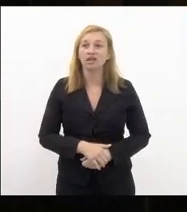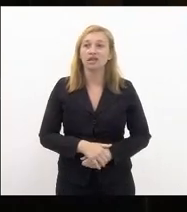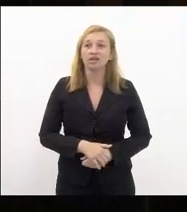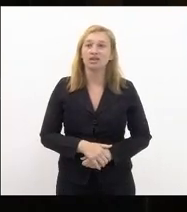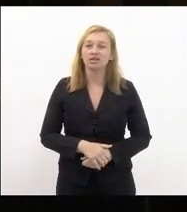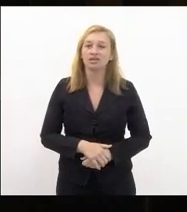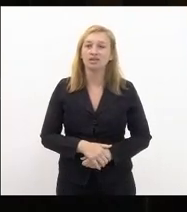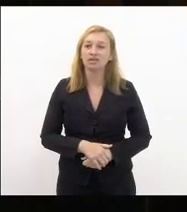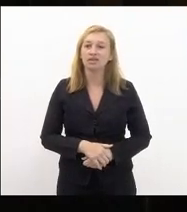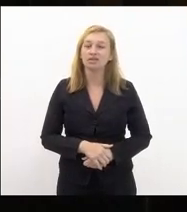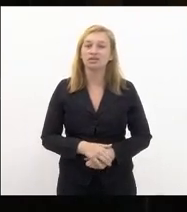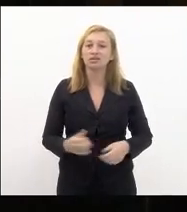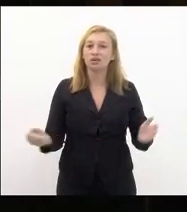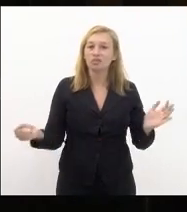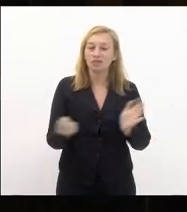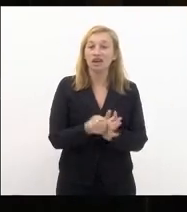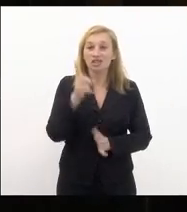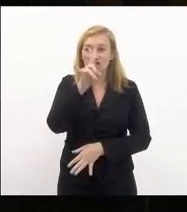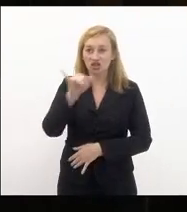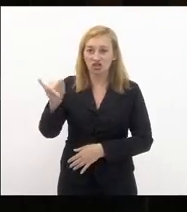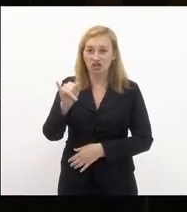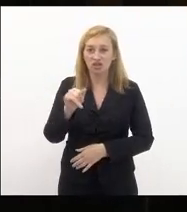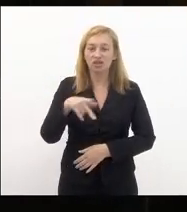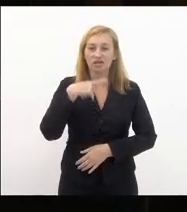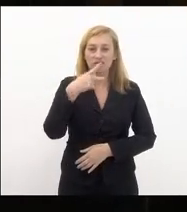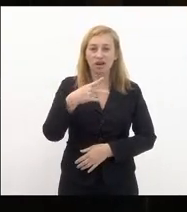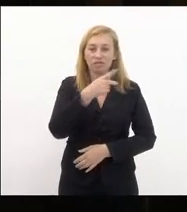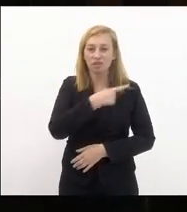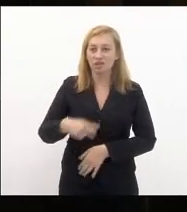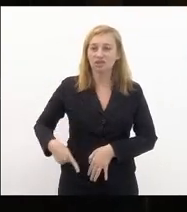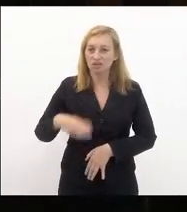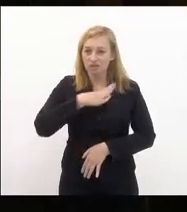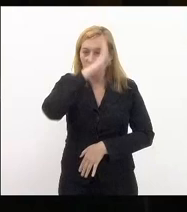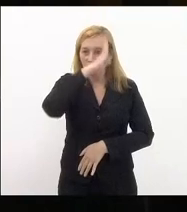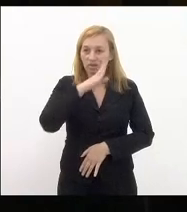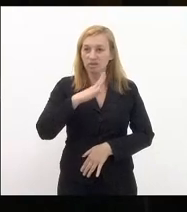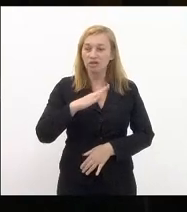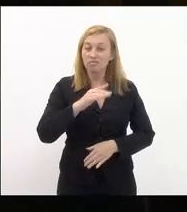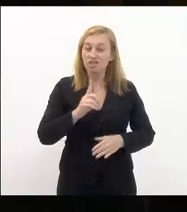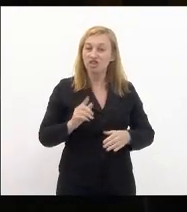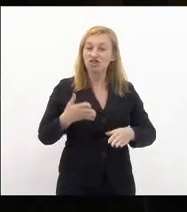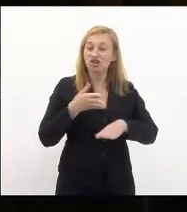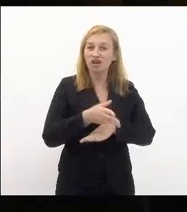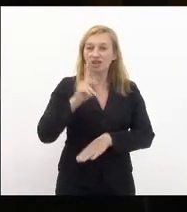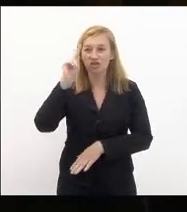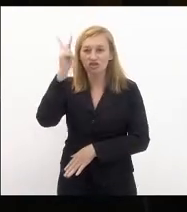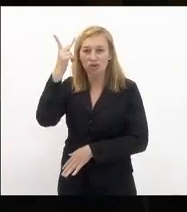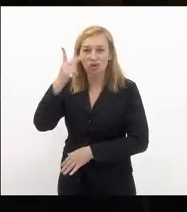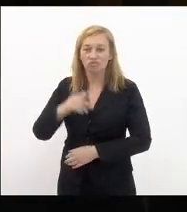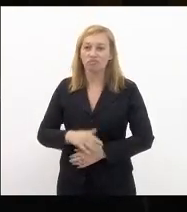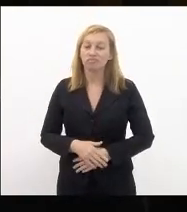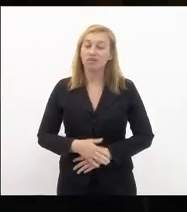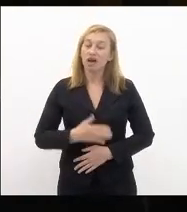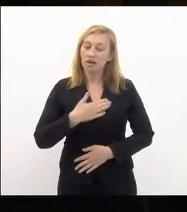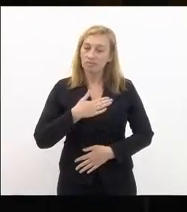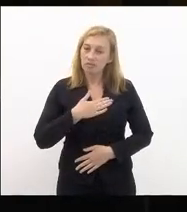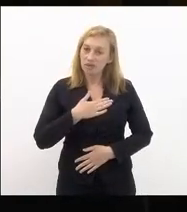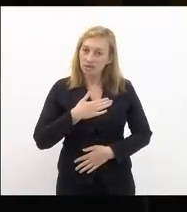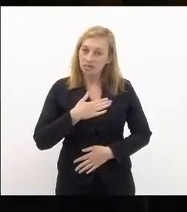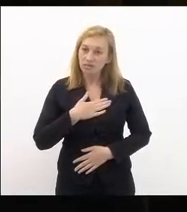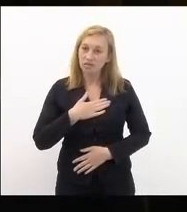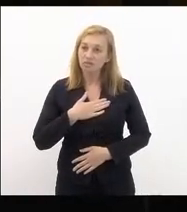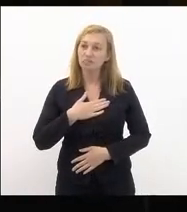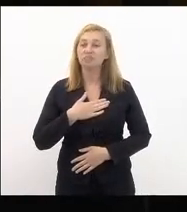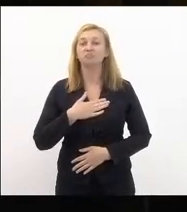marcar esse dia do discurso do presidente Bolsonaro como algo para entrar na história fica aqui a minha saudação